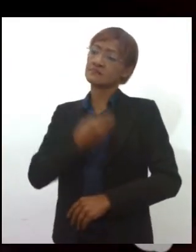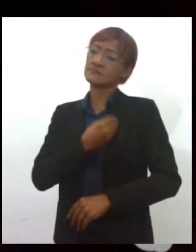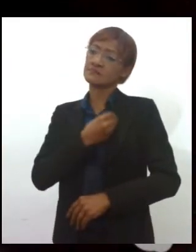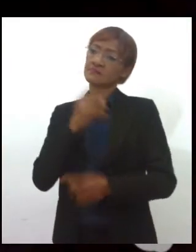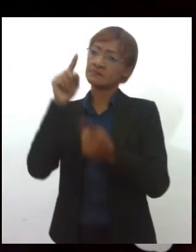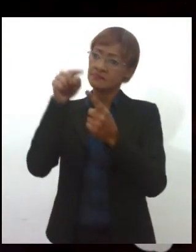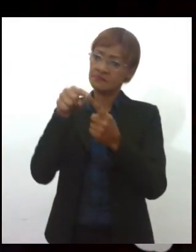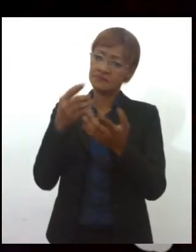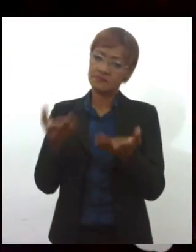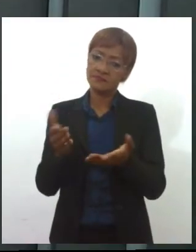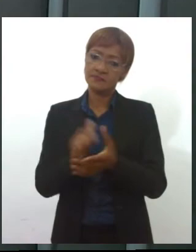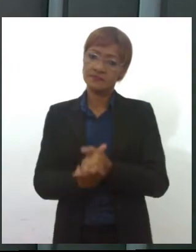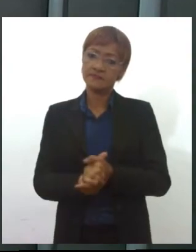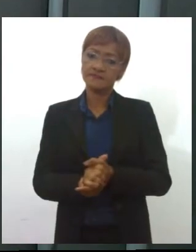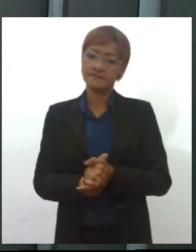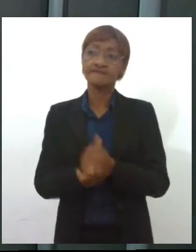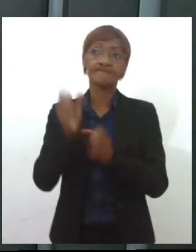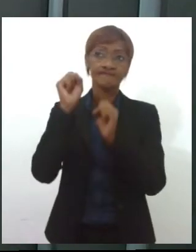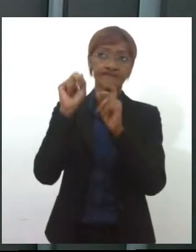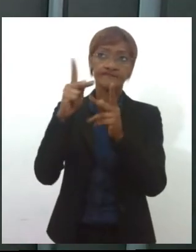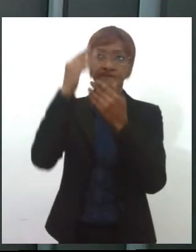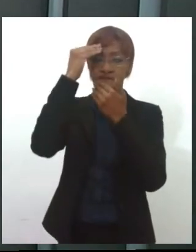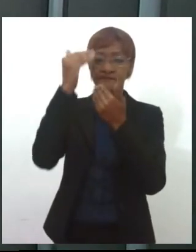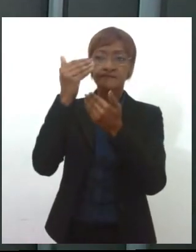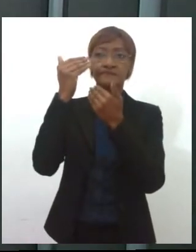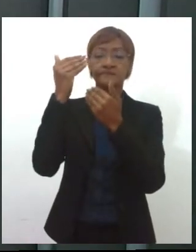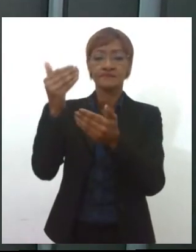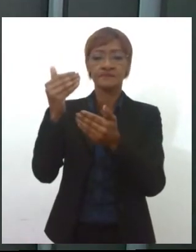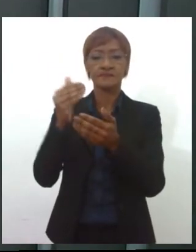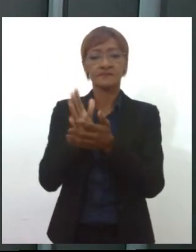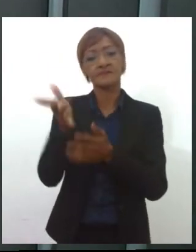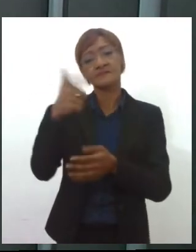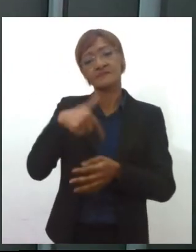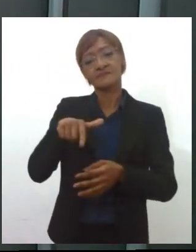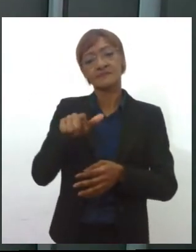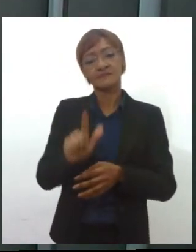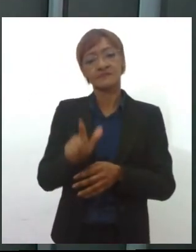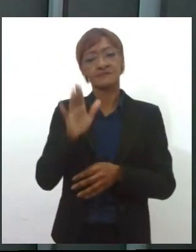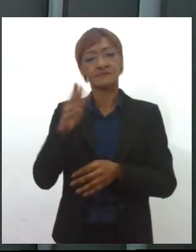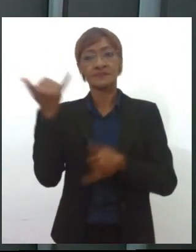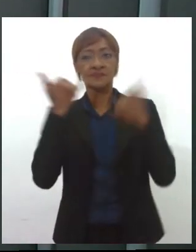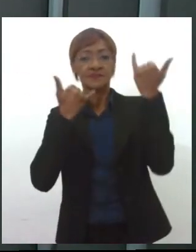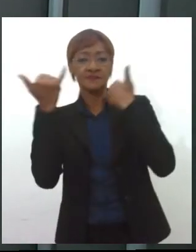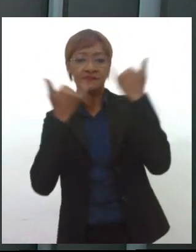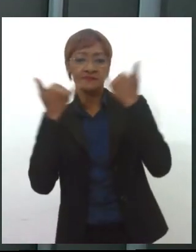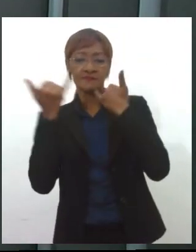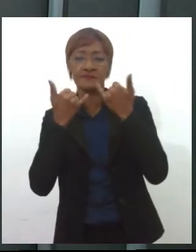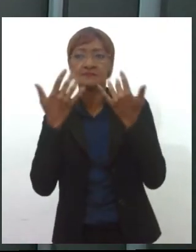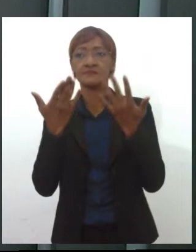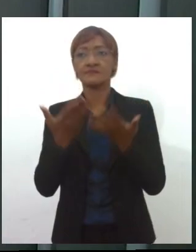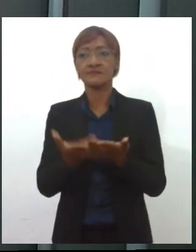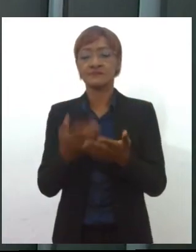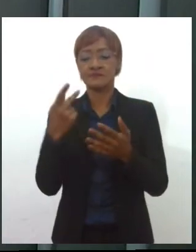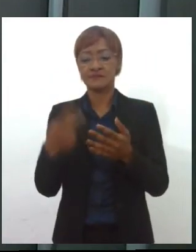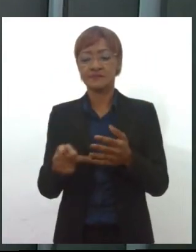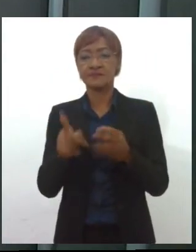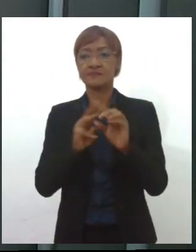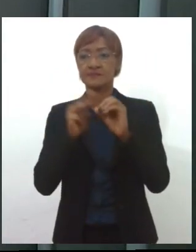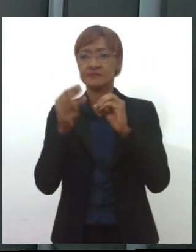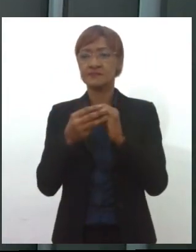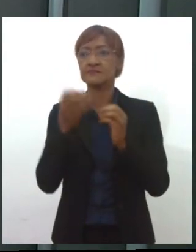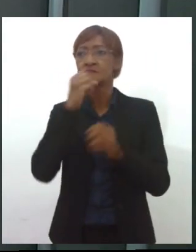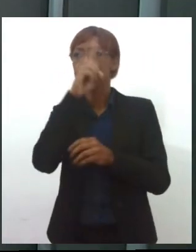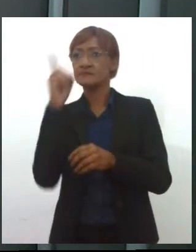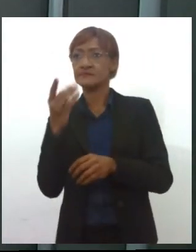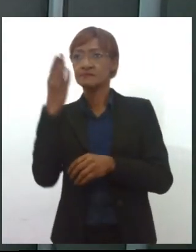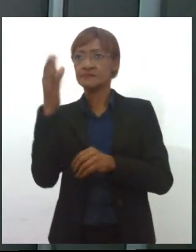final. Ok, doutor Denson, muito obrigado pela participação, mais uma vez cedendo suas informações, seu conhecimento aqui à TV Alesi. Um excelente dia para